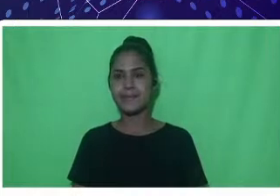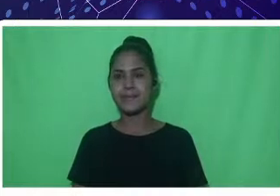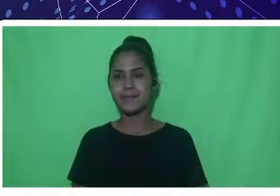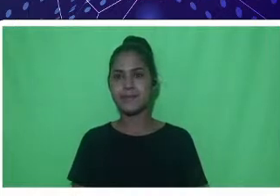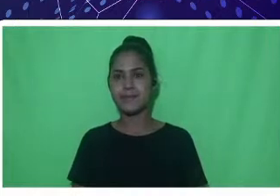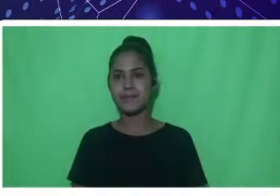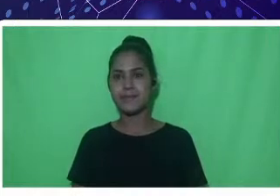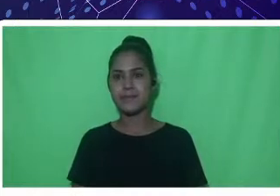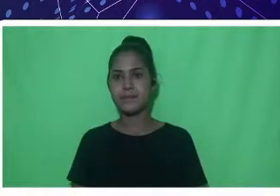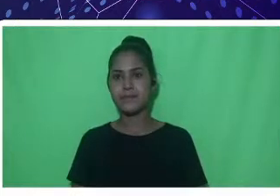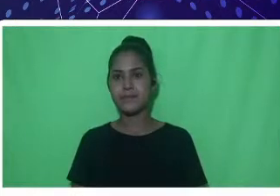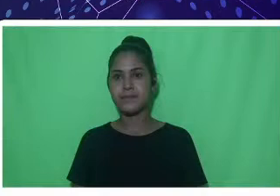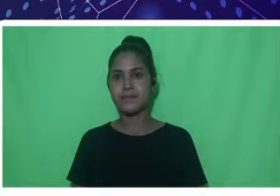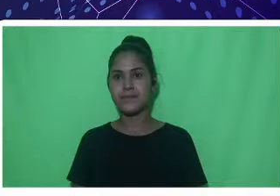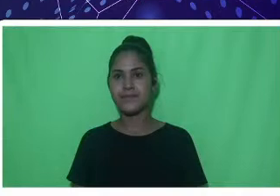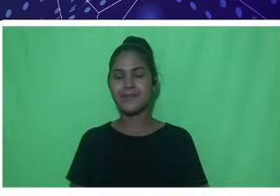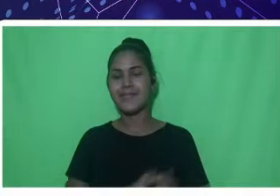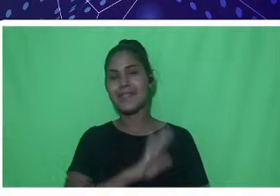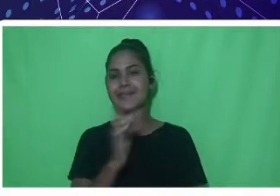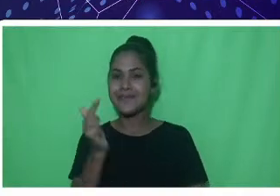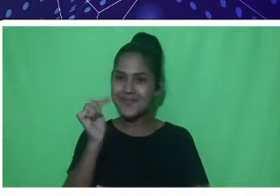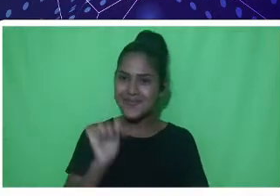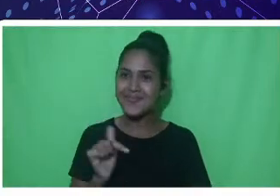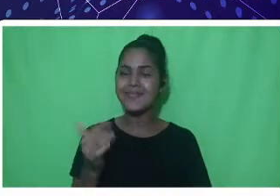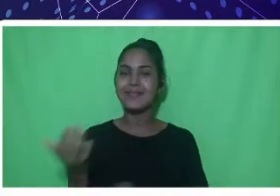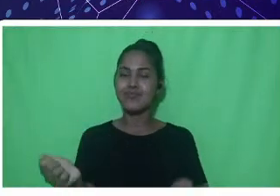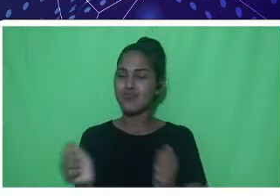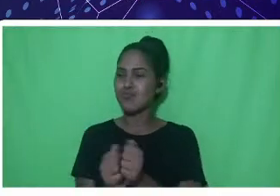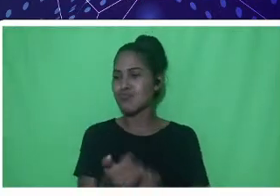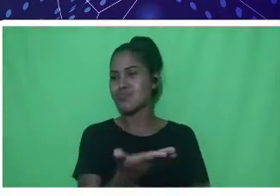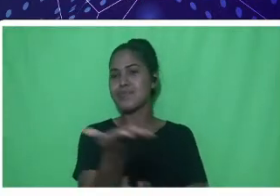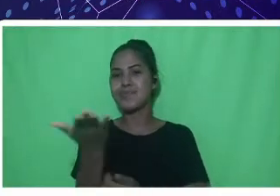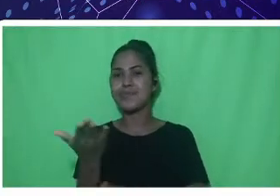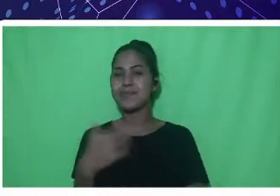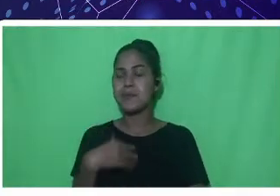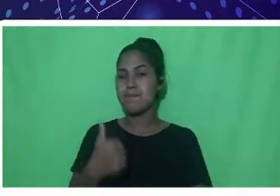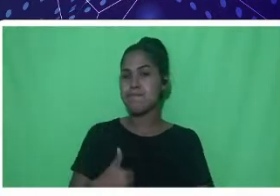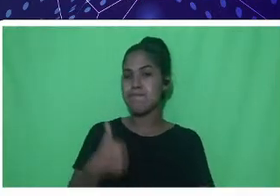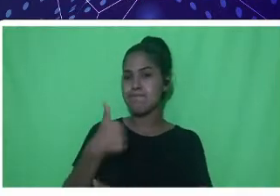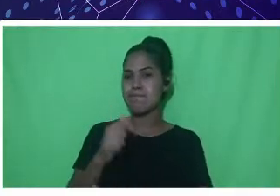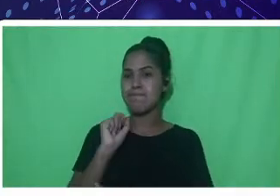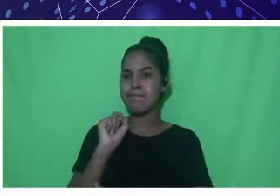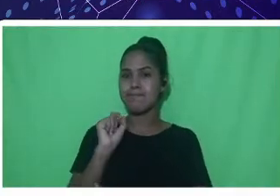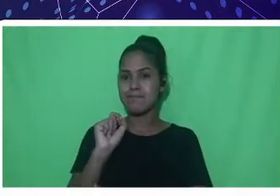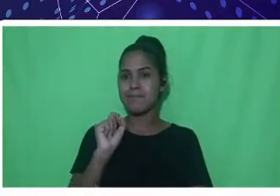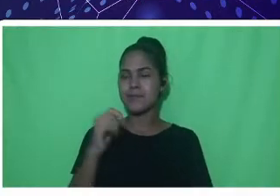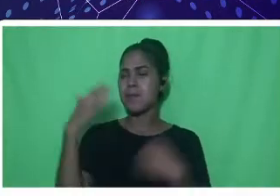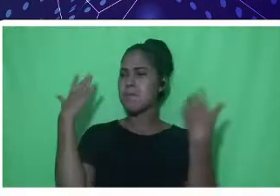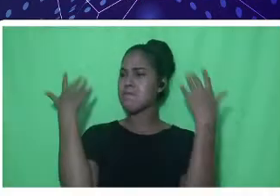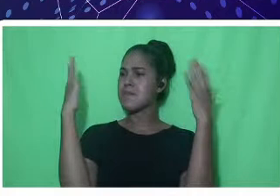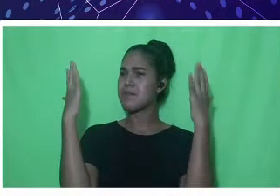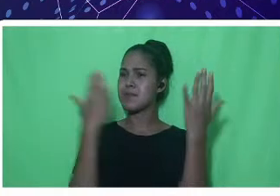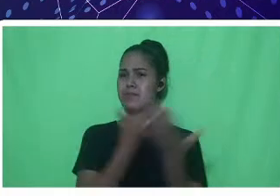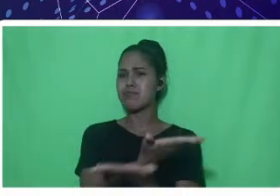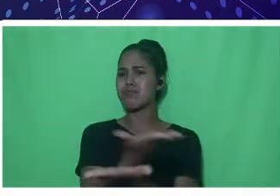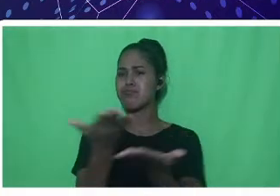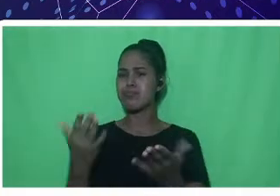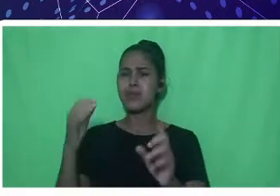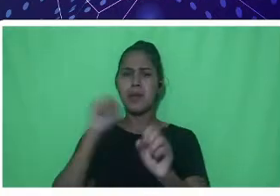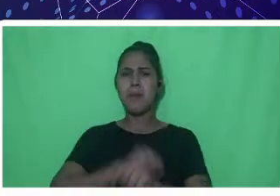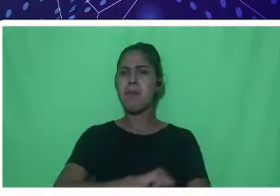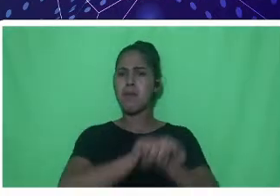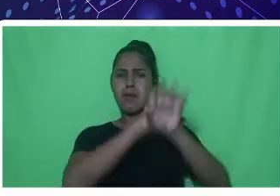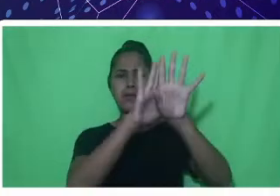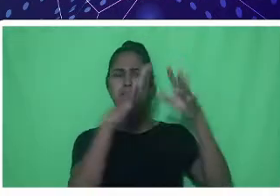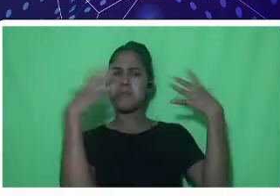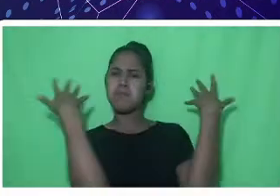Então, novamente, aqui com vocês, gostaria de parabenizar a Proceia pelo evento, a todos que estão